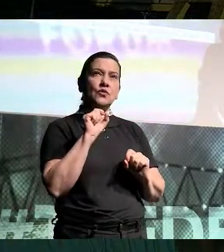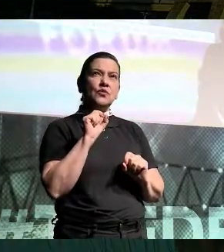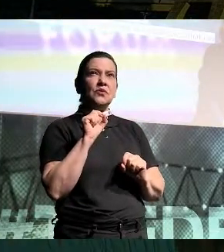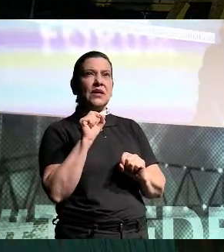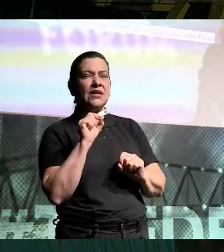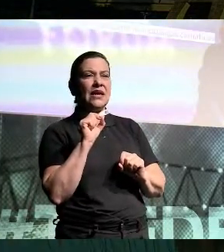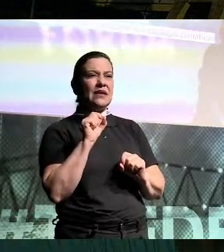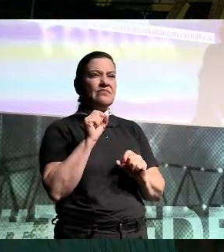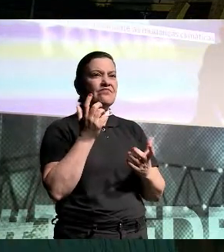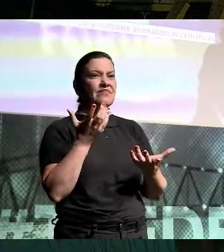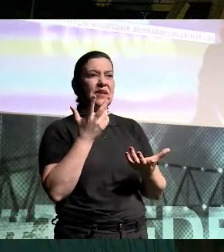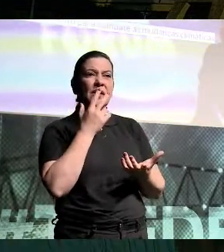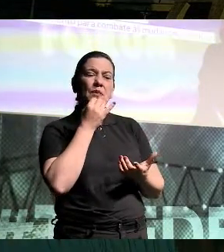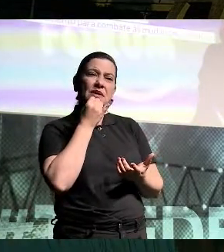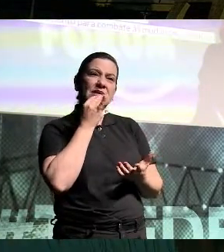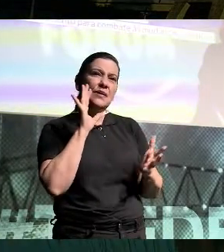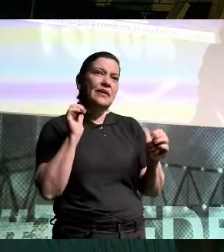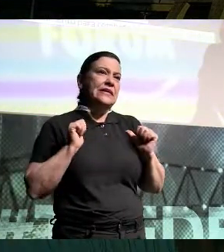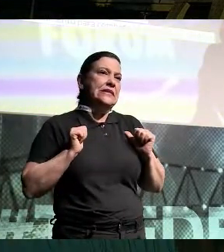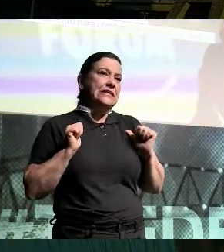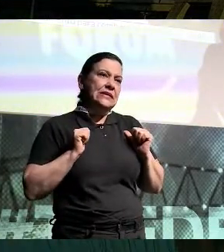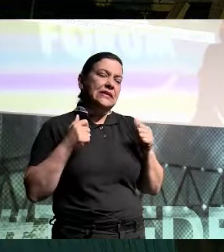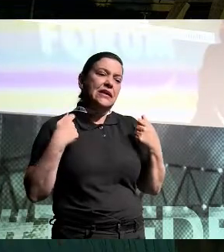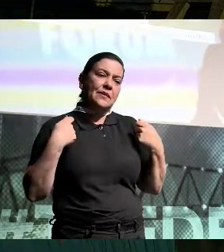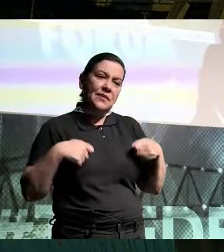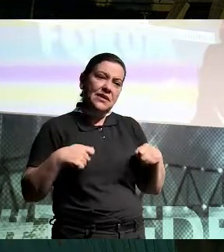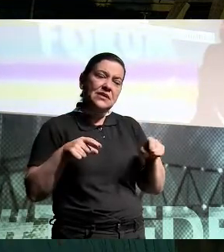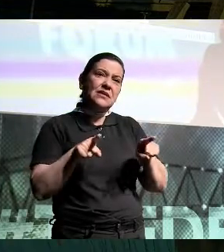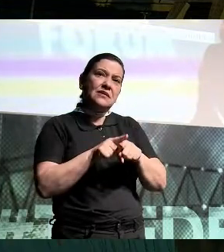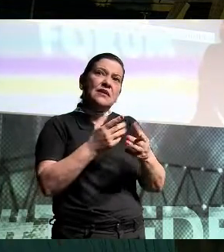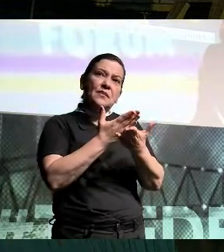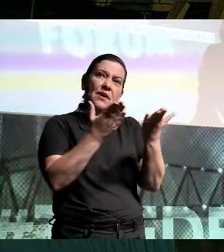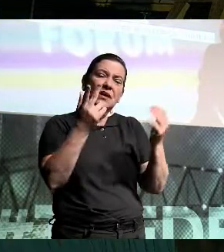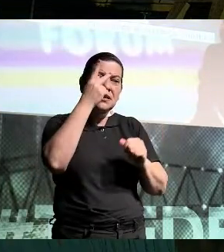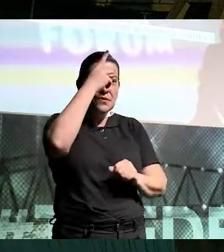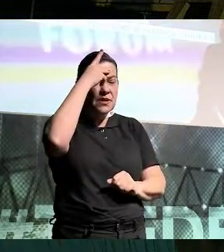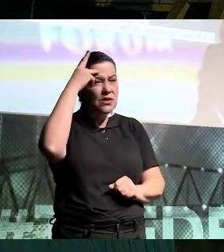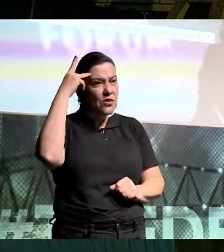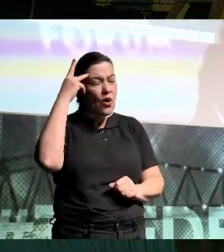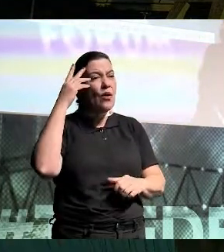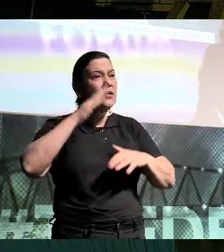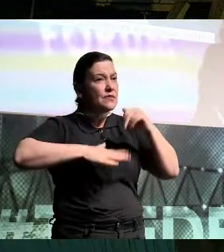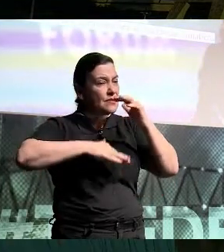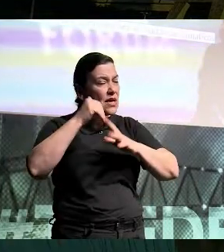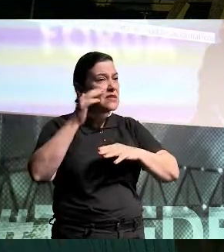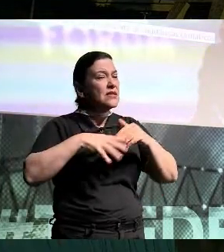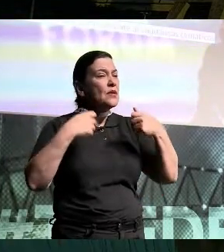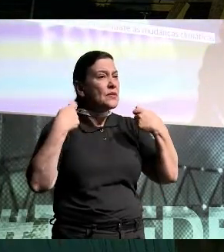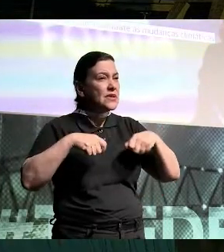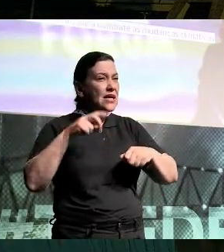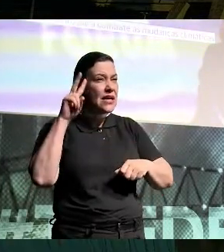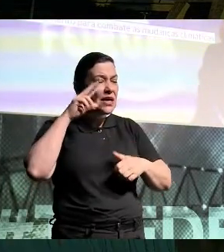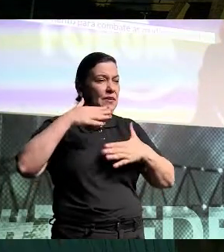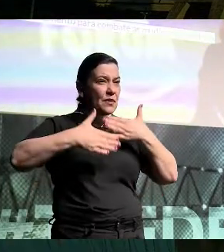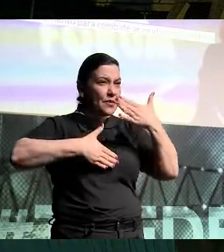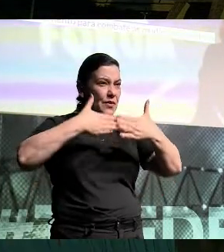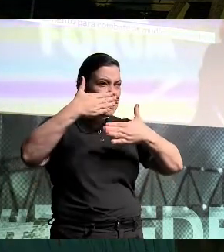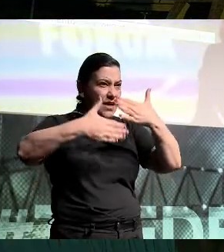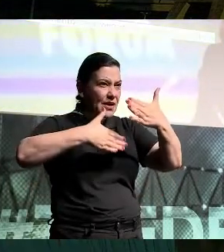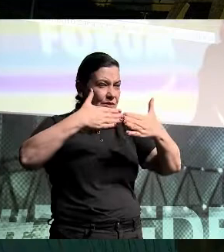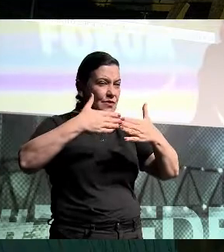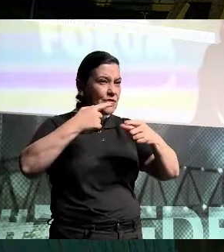pouquinho. Não dá para ficar na vanguarda o tempo todo, tem que dar espaço também para as outras pessoas, mas, do que isso, lembra do processo de evolução?